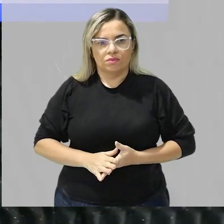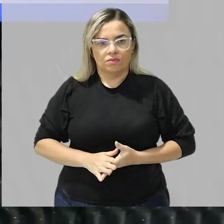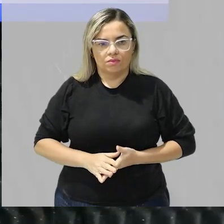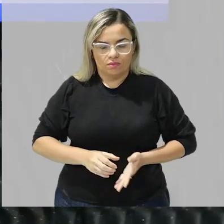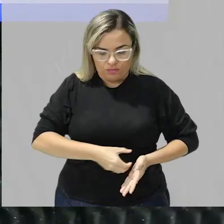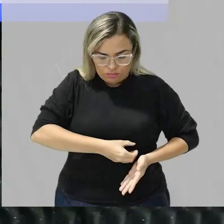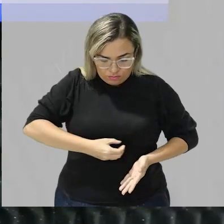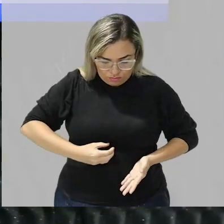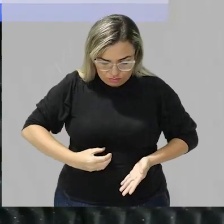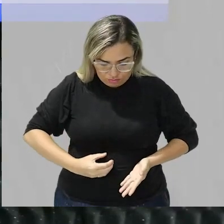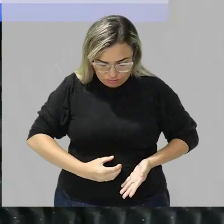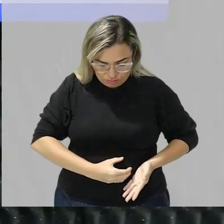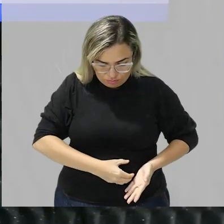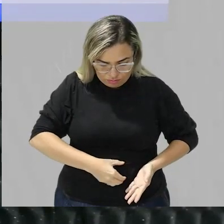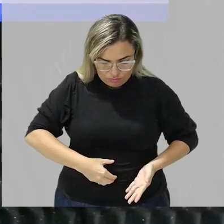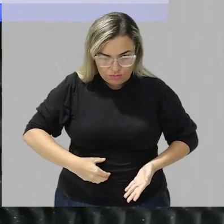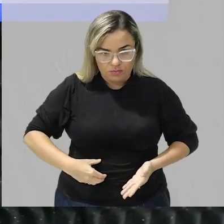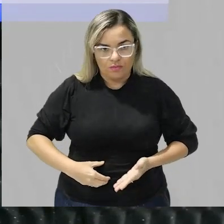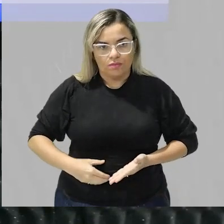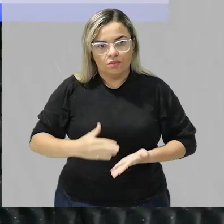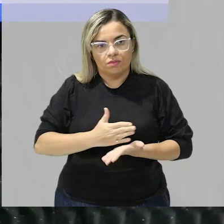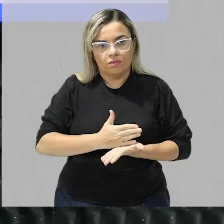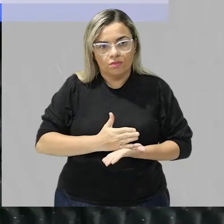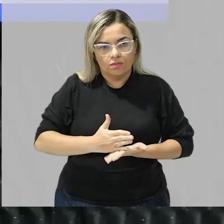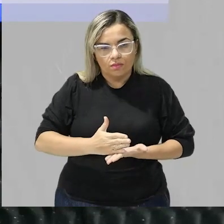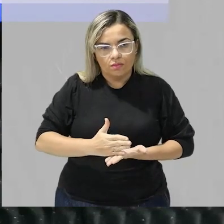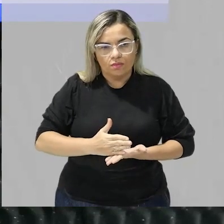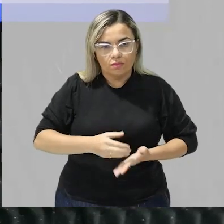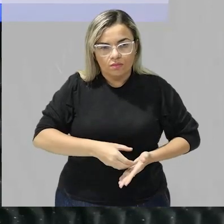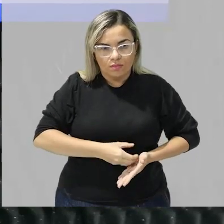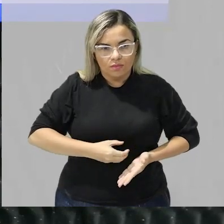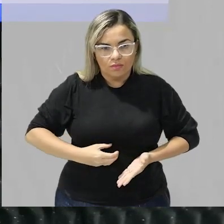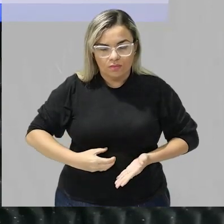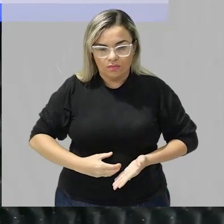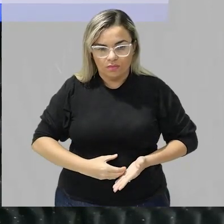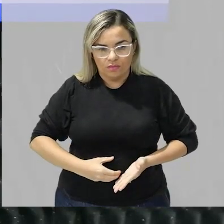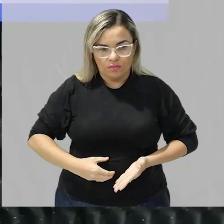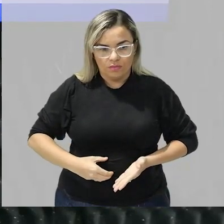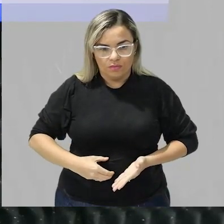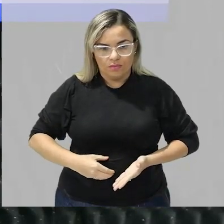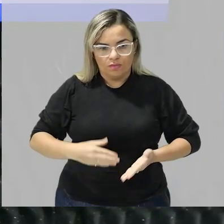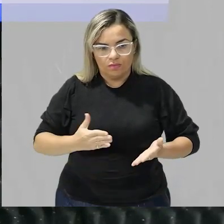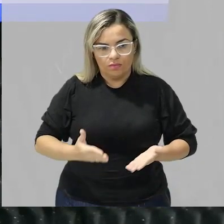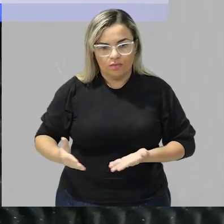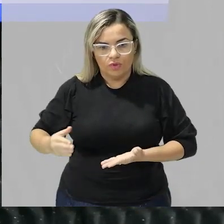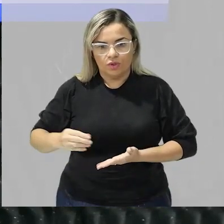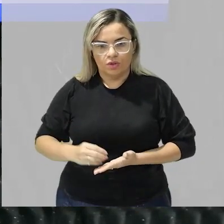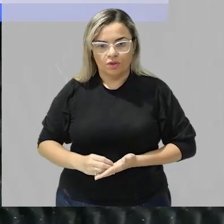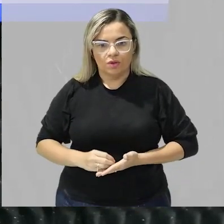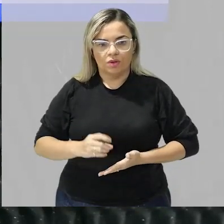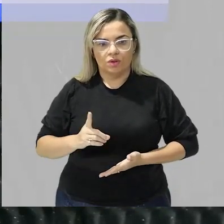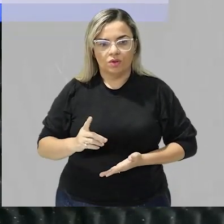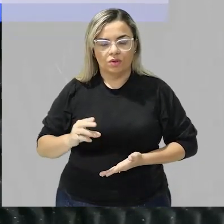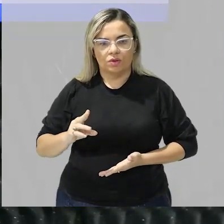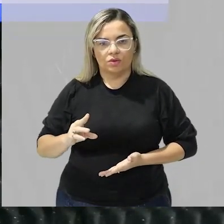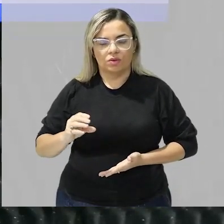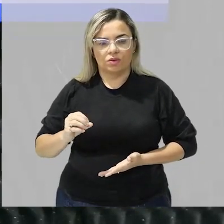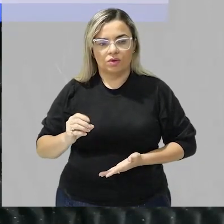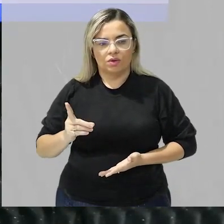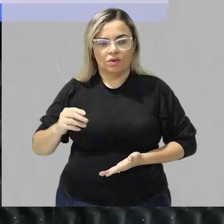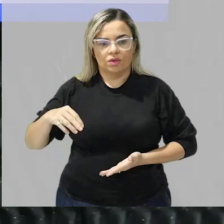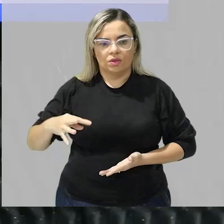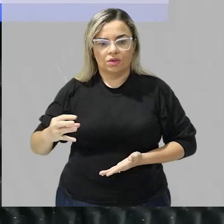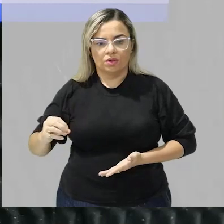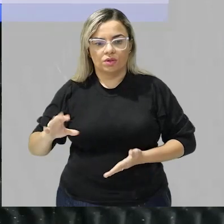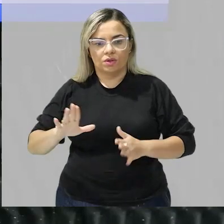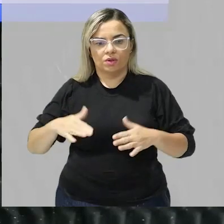delgado o início do intestino delgado pessoal nós chamamos de duodeno tá? no duodeno percebam que